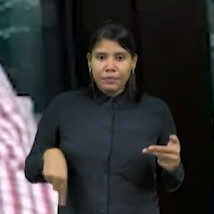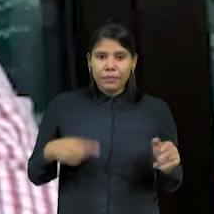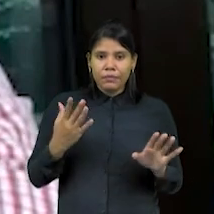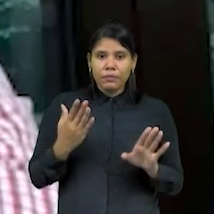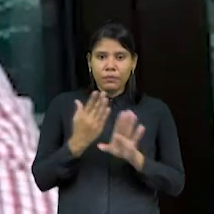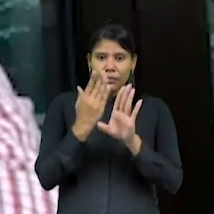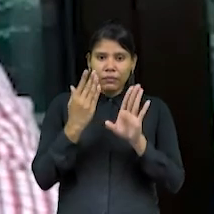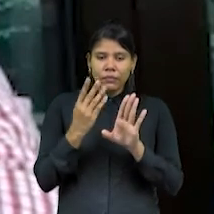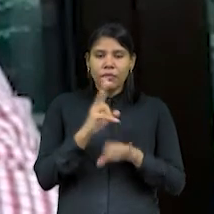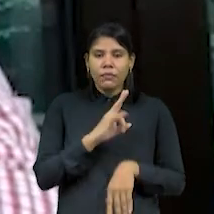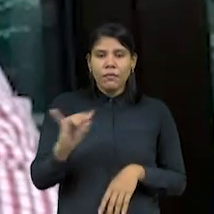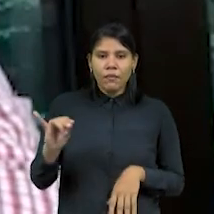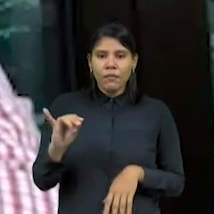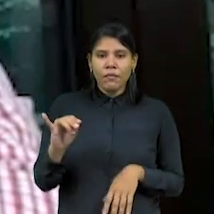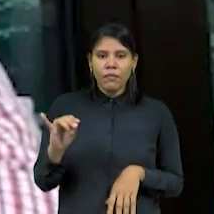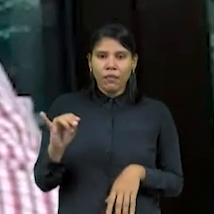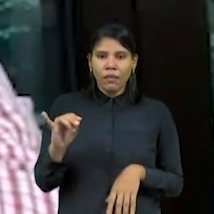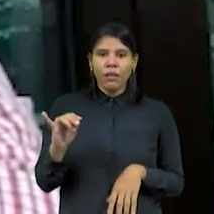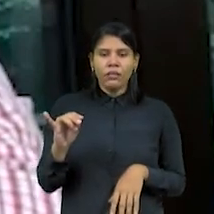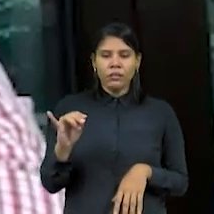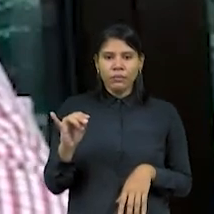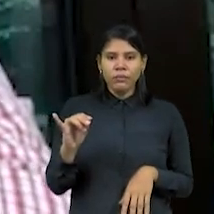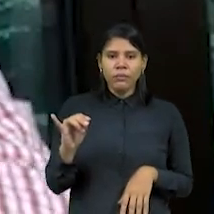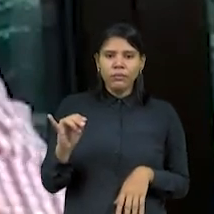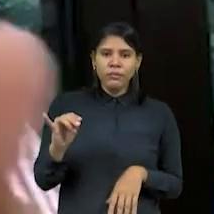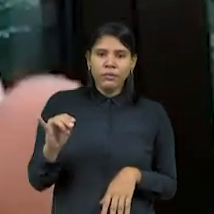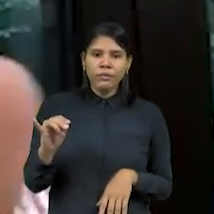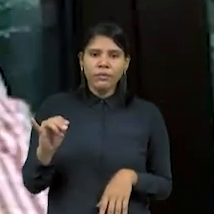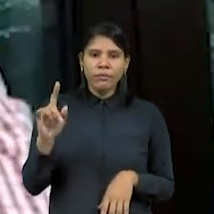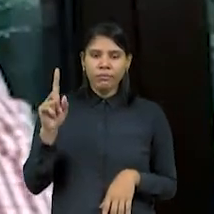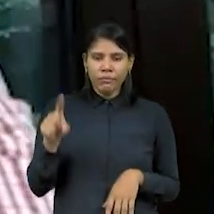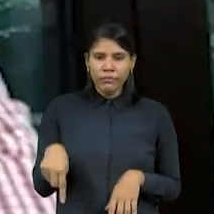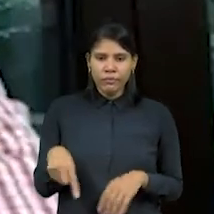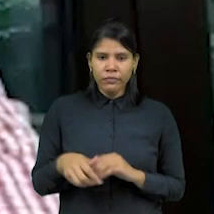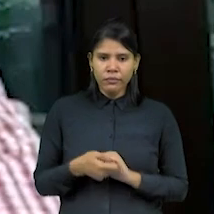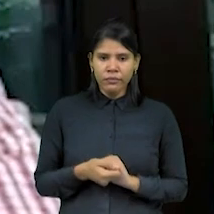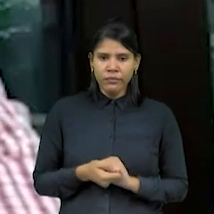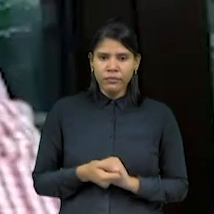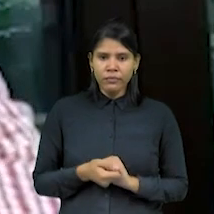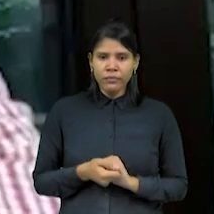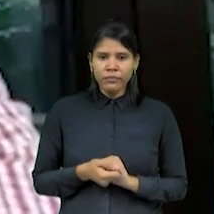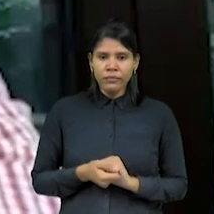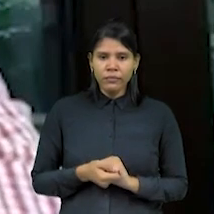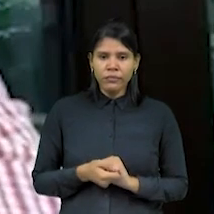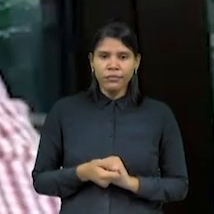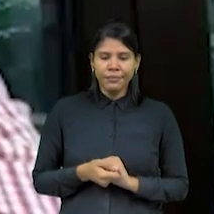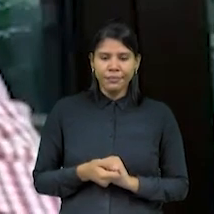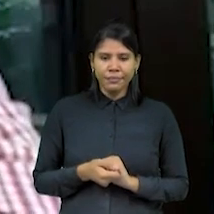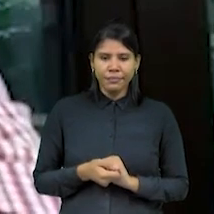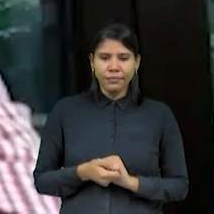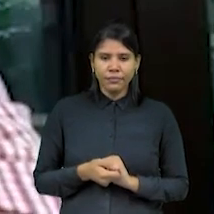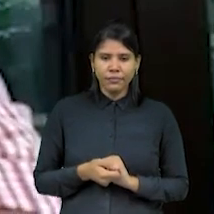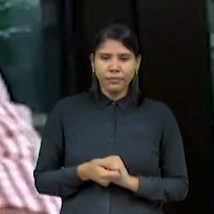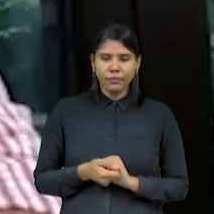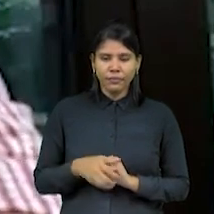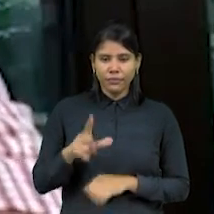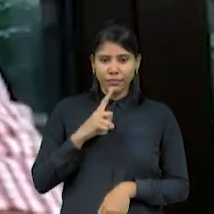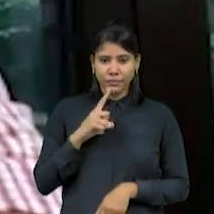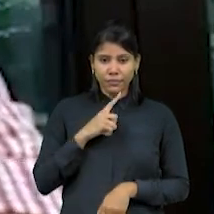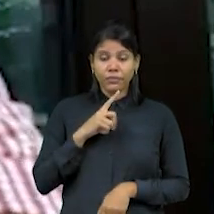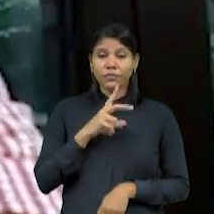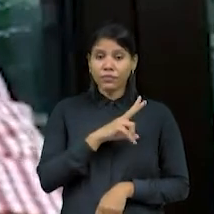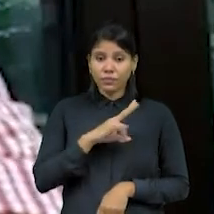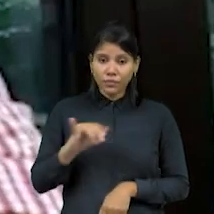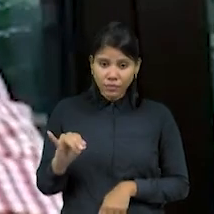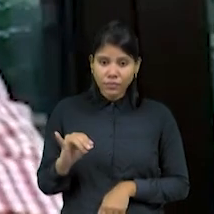alterando no preço do consumidor final. Aí nós estamos vivendo essa questão dos combustíveis, que tiveram aumento recentemente, e isso vai acabar gerando um certo